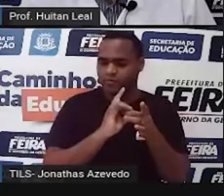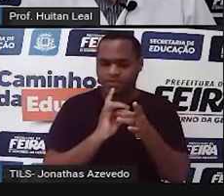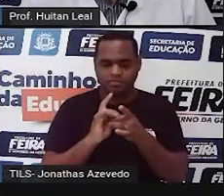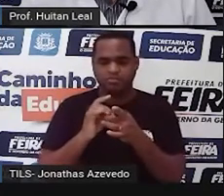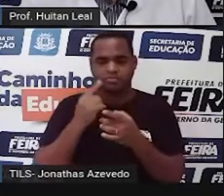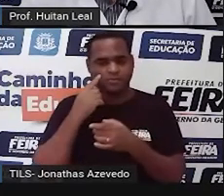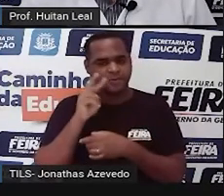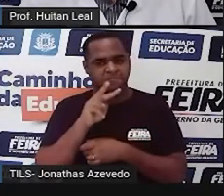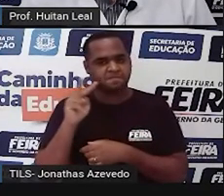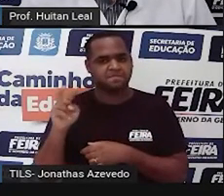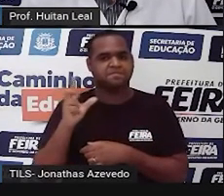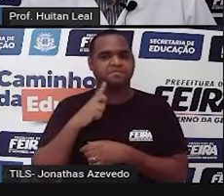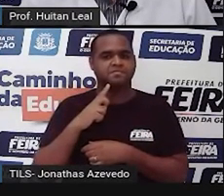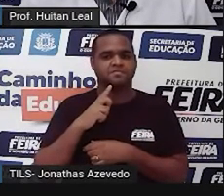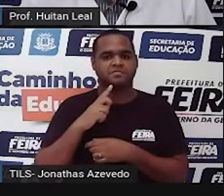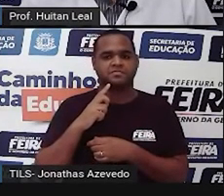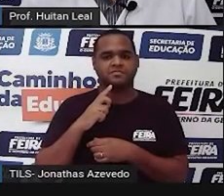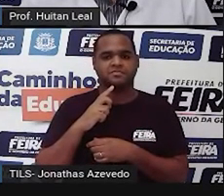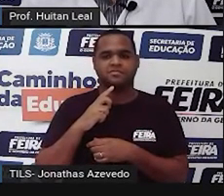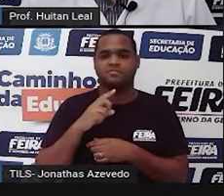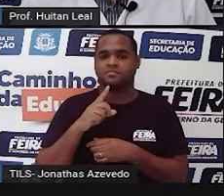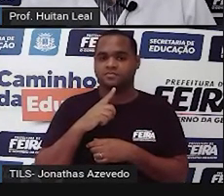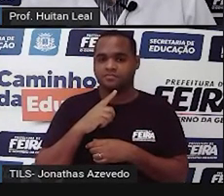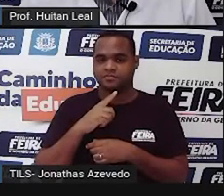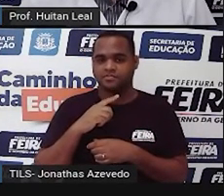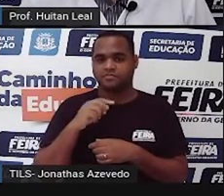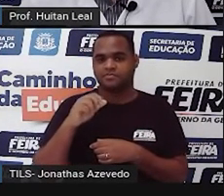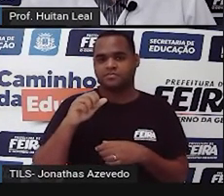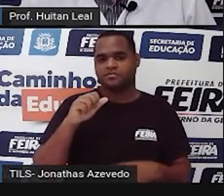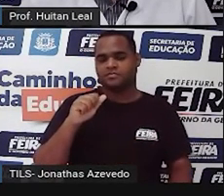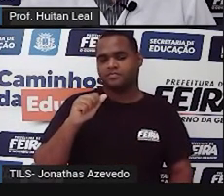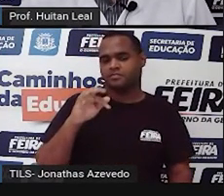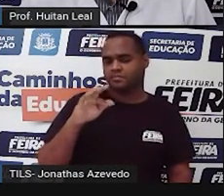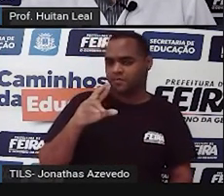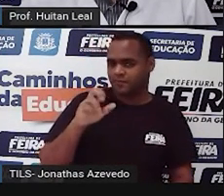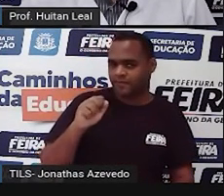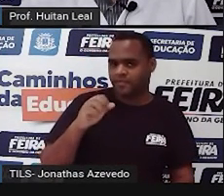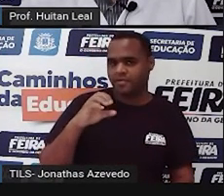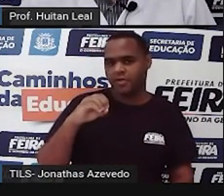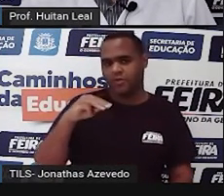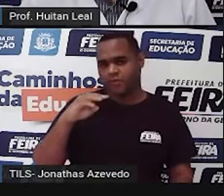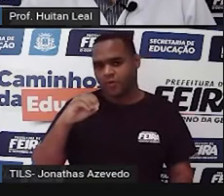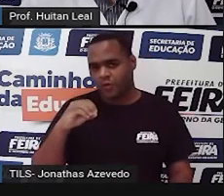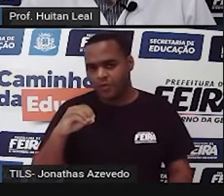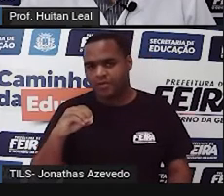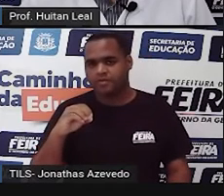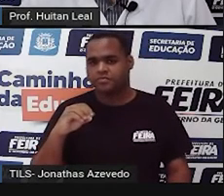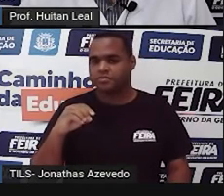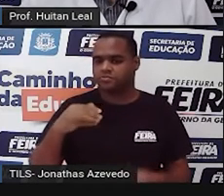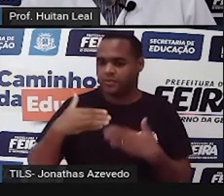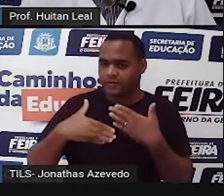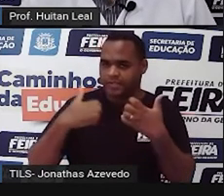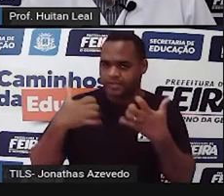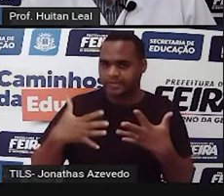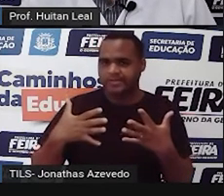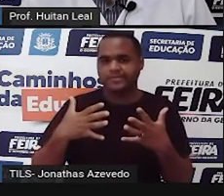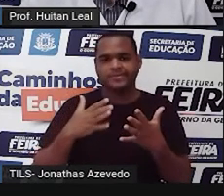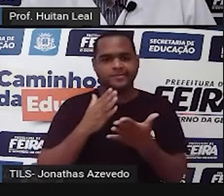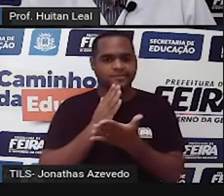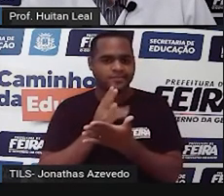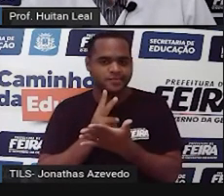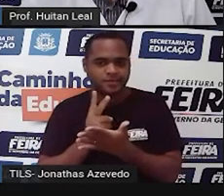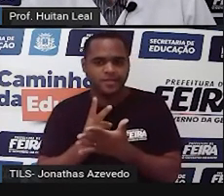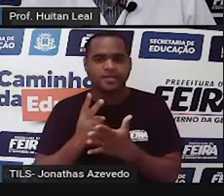vejamos. São preposições acidentais. Afora, como, conforme, durante, exceto,